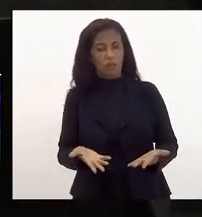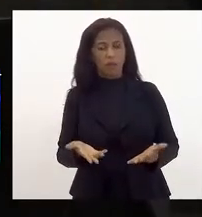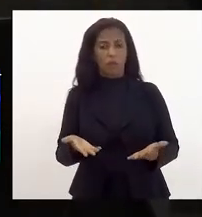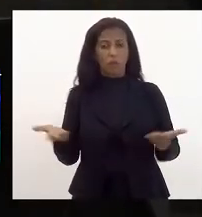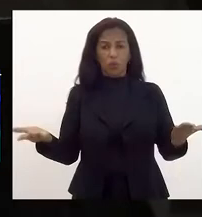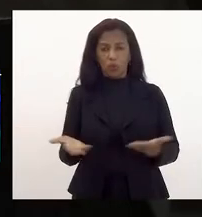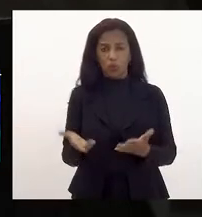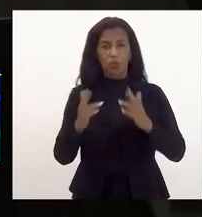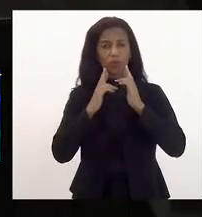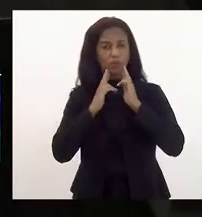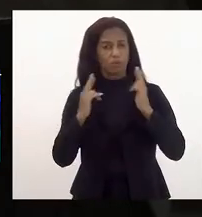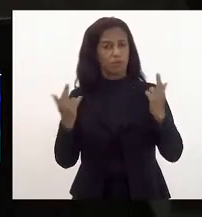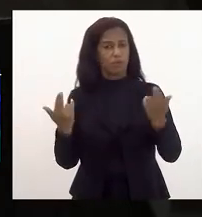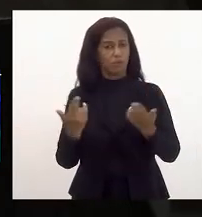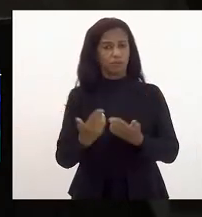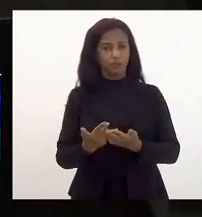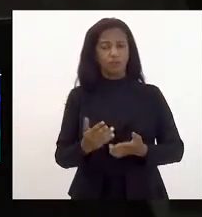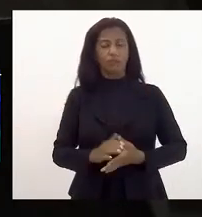reunião de hoje